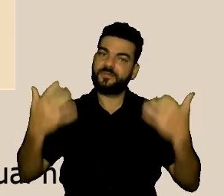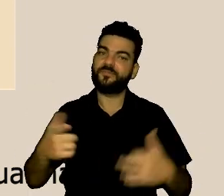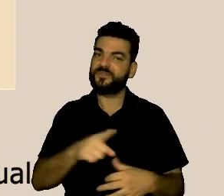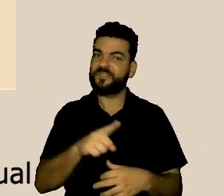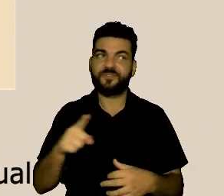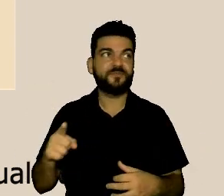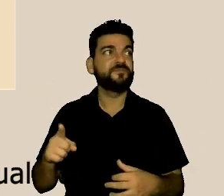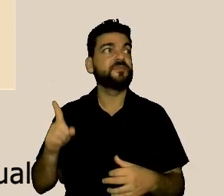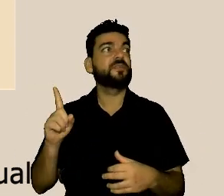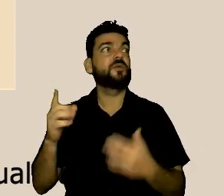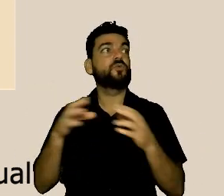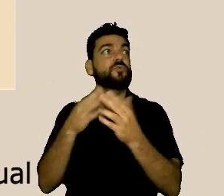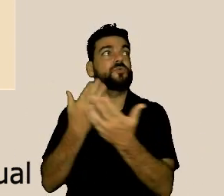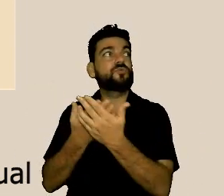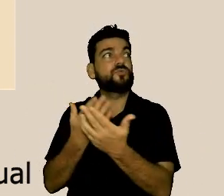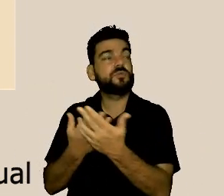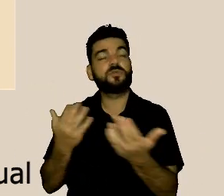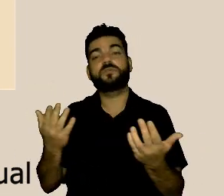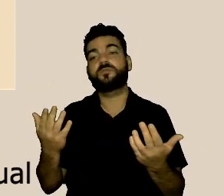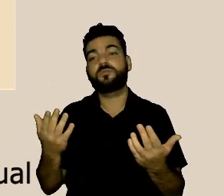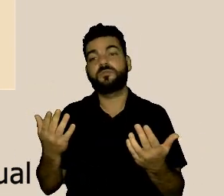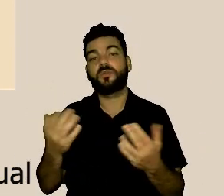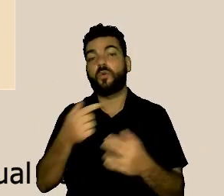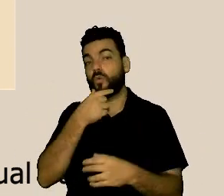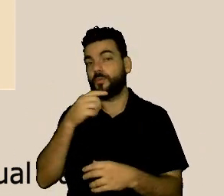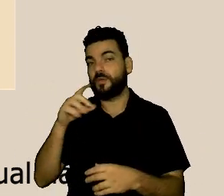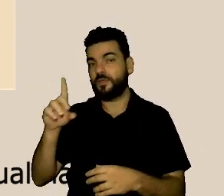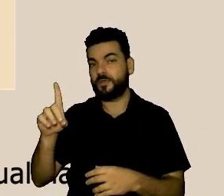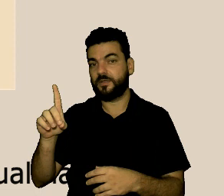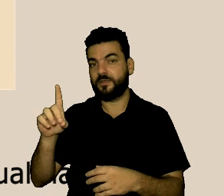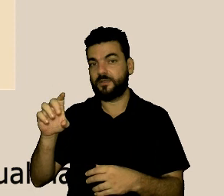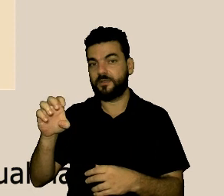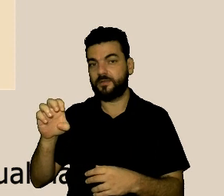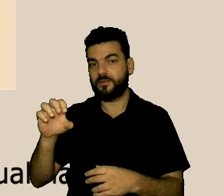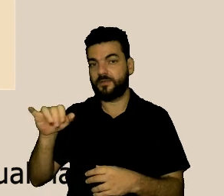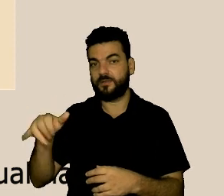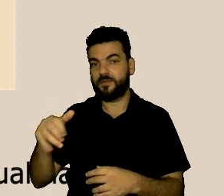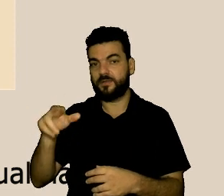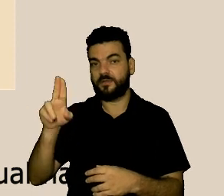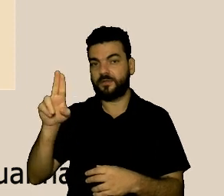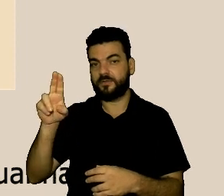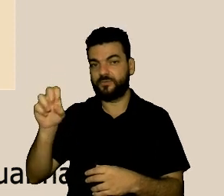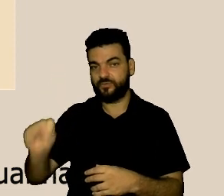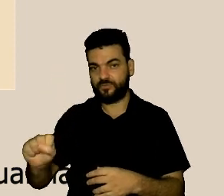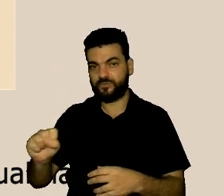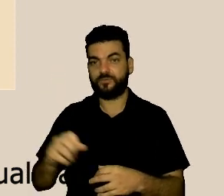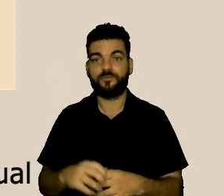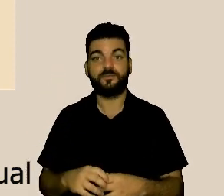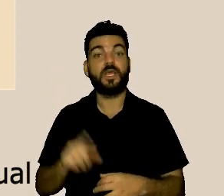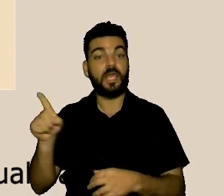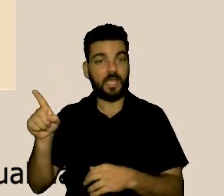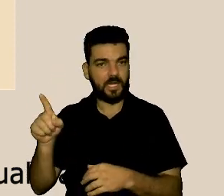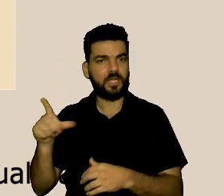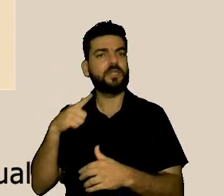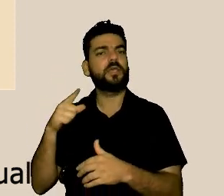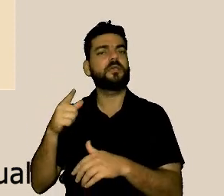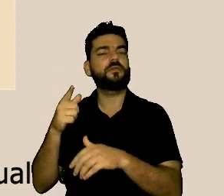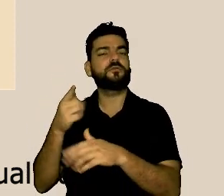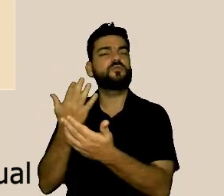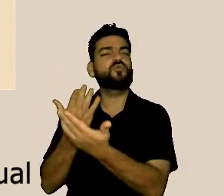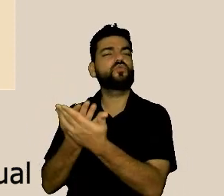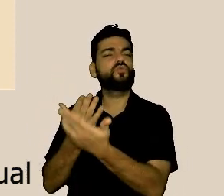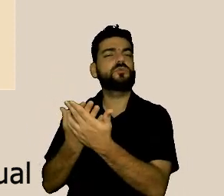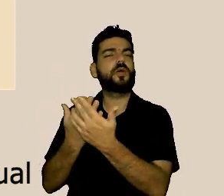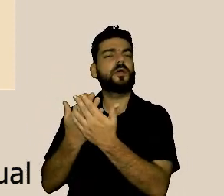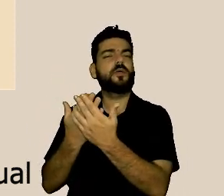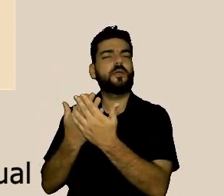esse estudioso Dejus que vai falar ele é o precursor de uma disciplina que é a psicodinâmica do trabalho